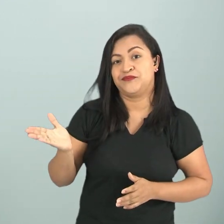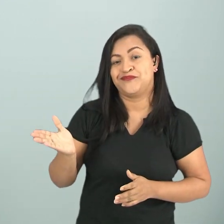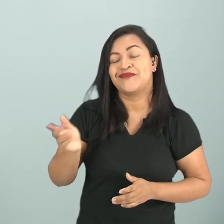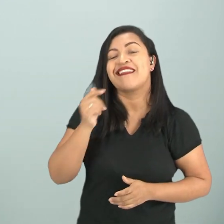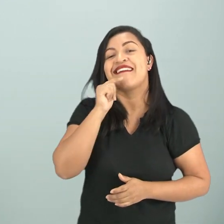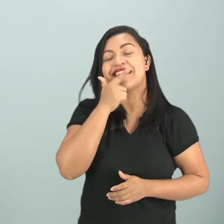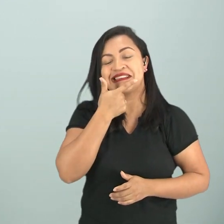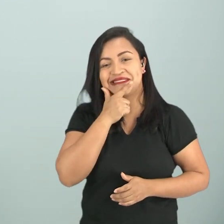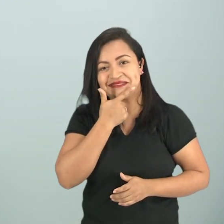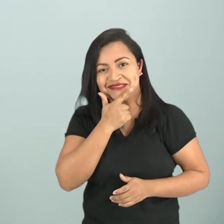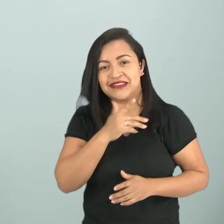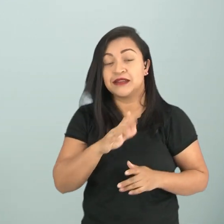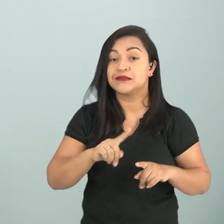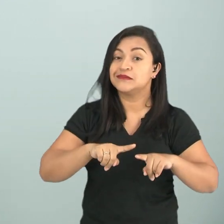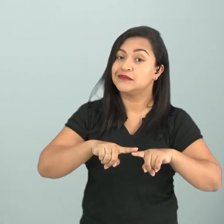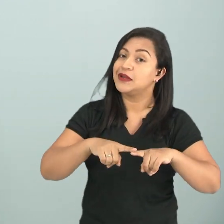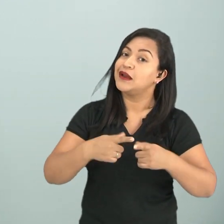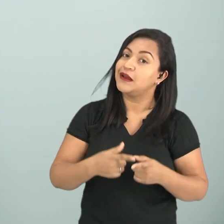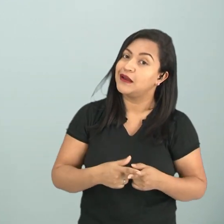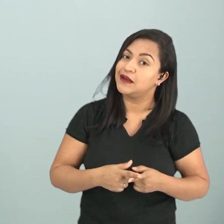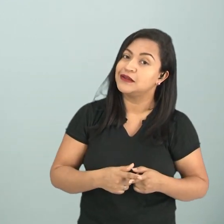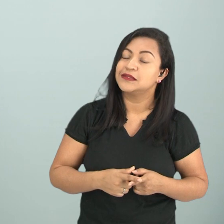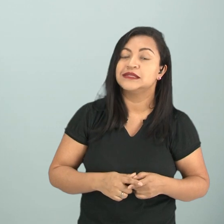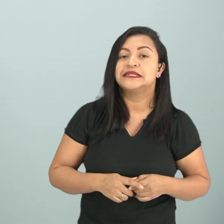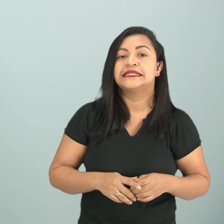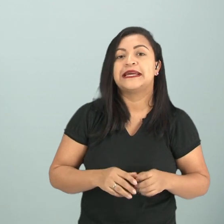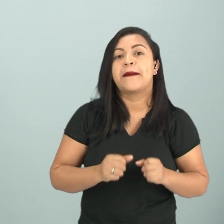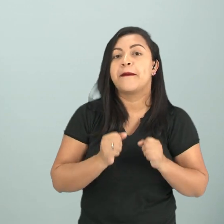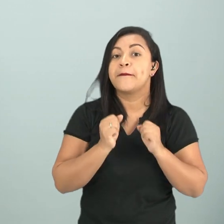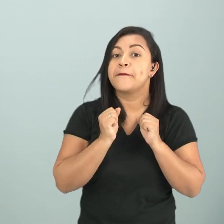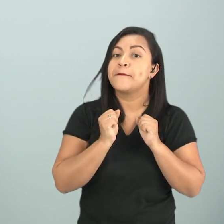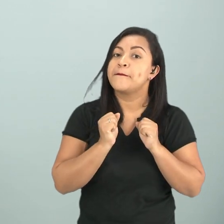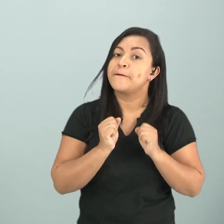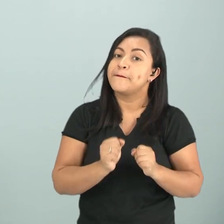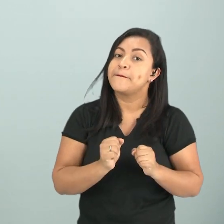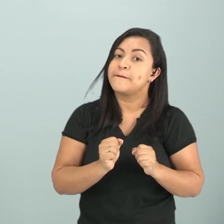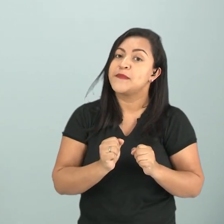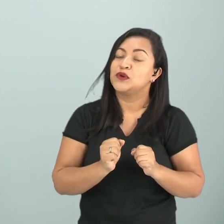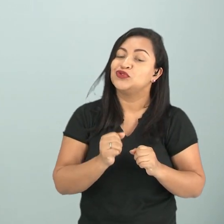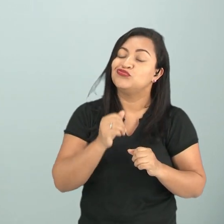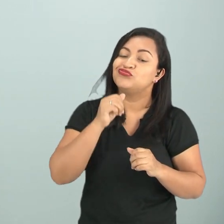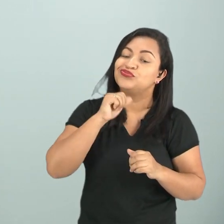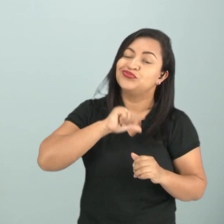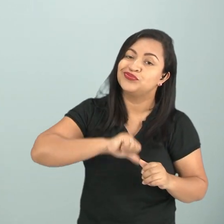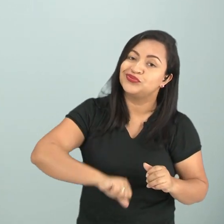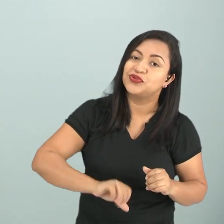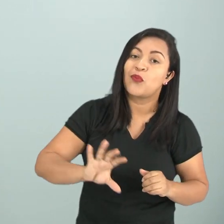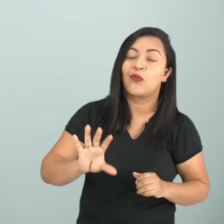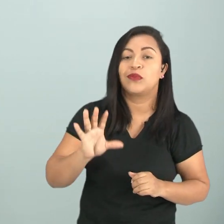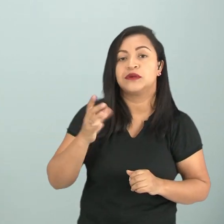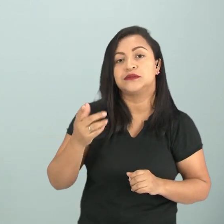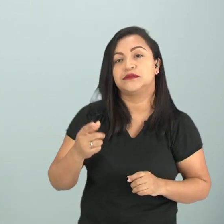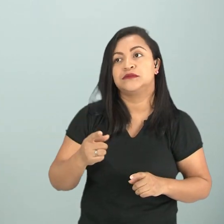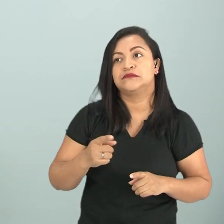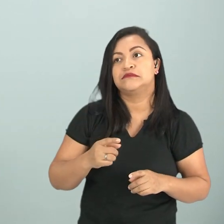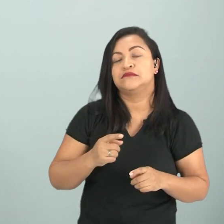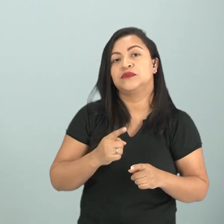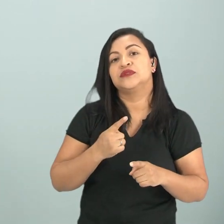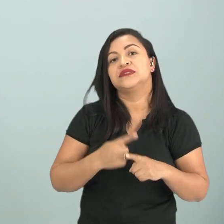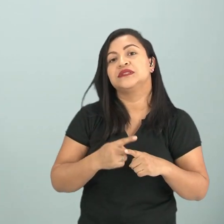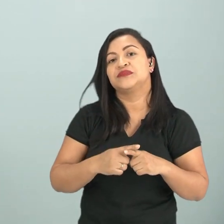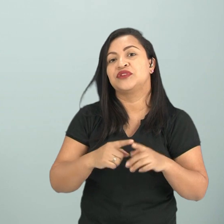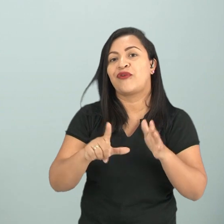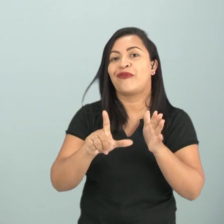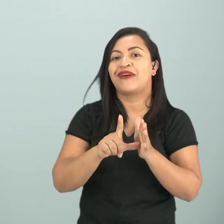humor, é cômico, mas pode até, implicitamente, desestimular uma ação de as pessoas não comprarem no